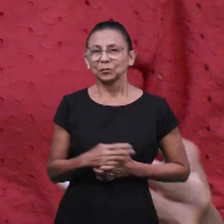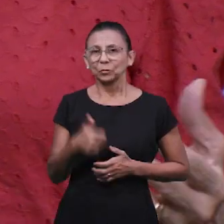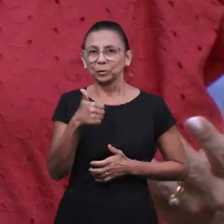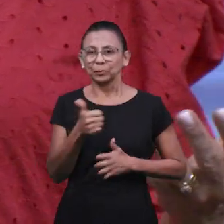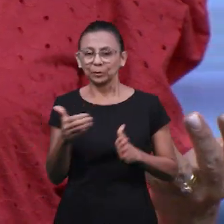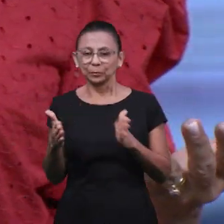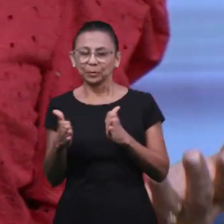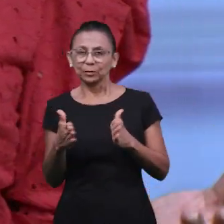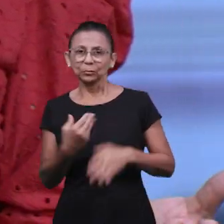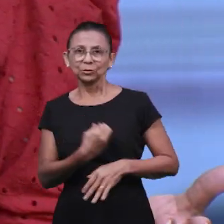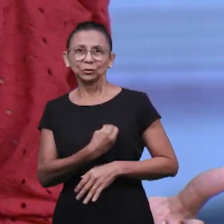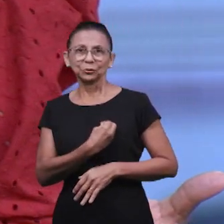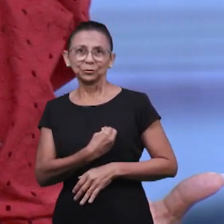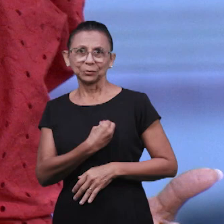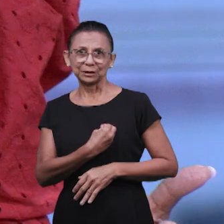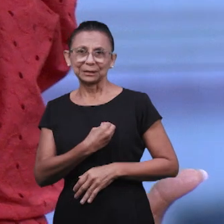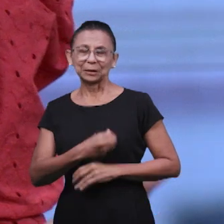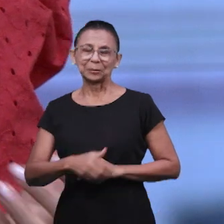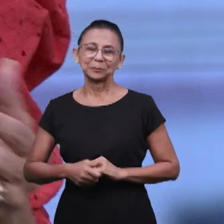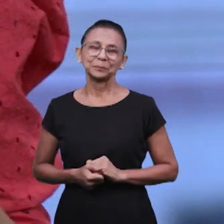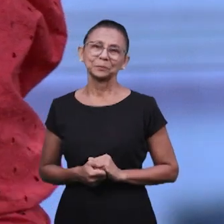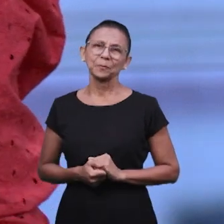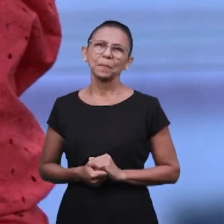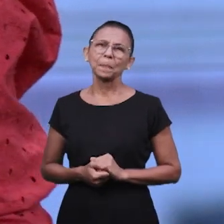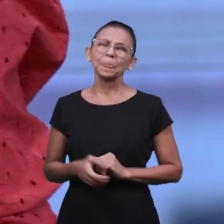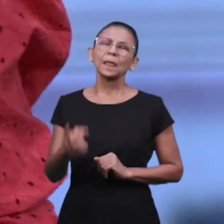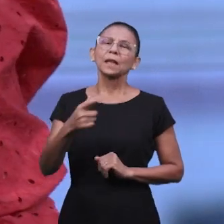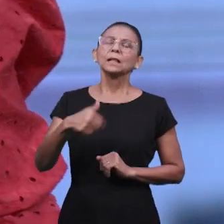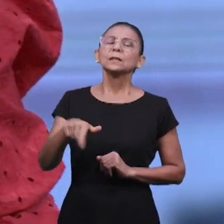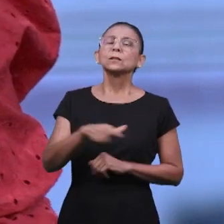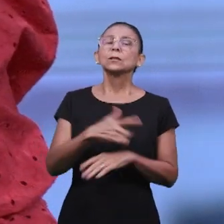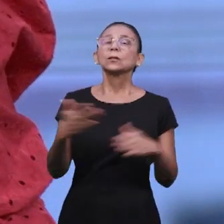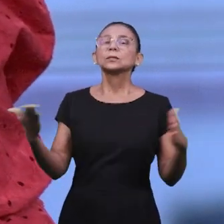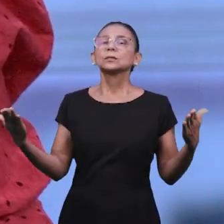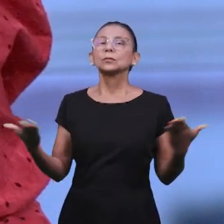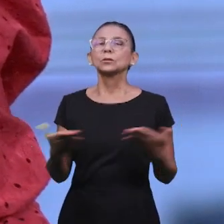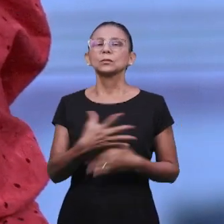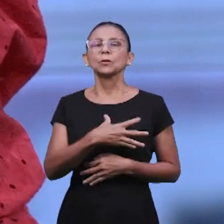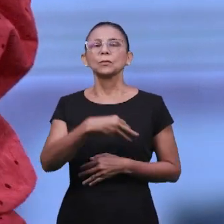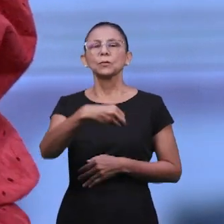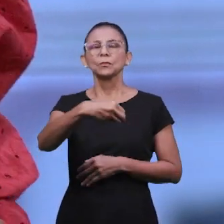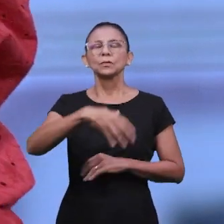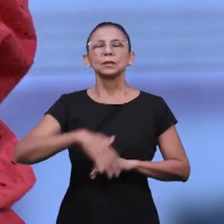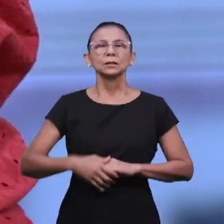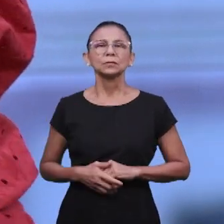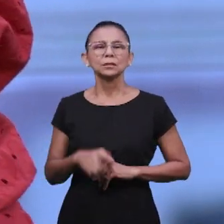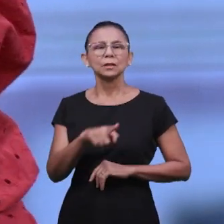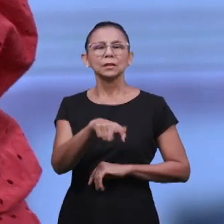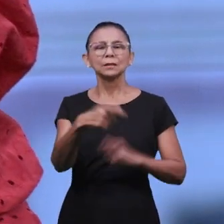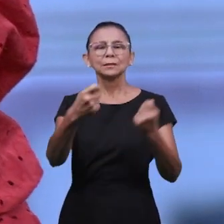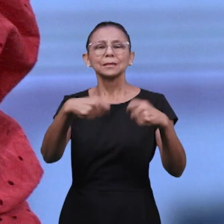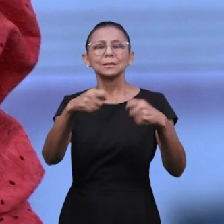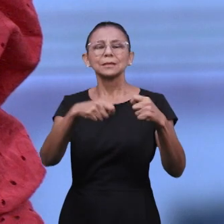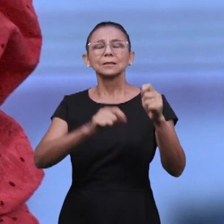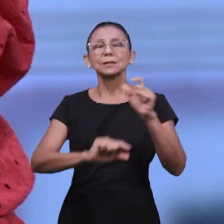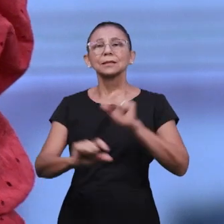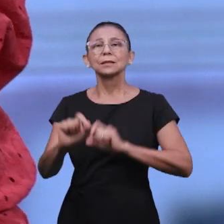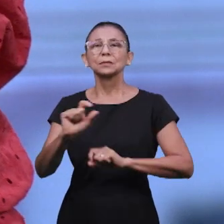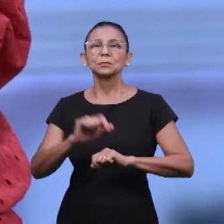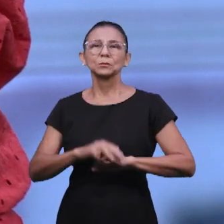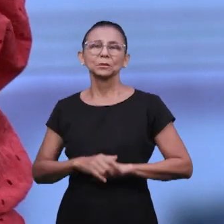Irmãos, temos agido como Ana? Temos dado o alimento certo? Qual é a fome do seu filho?